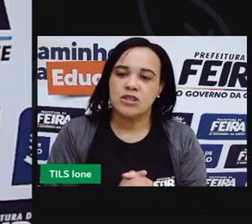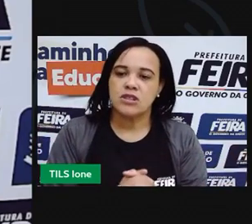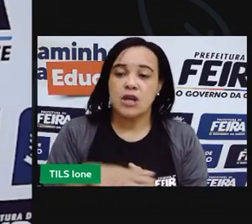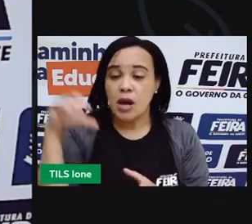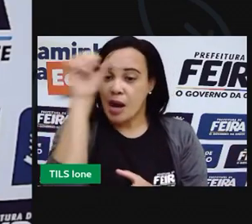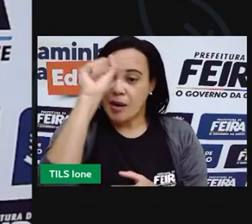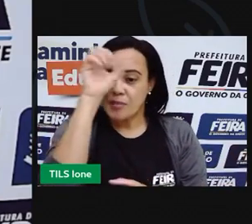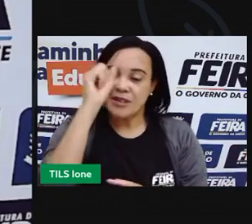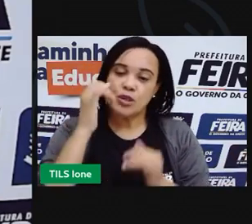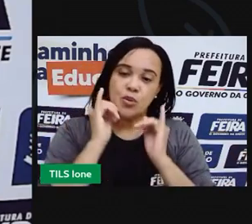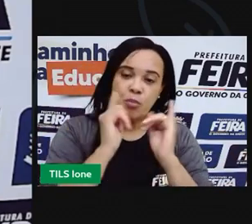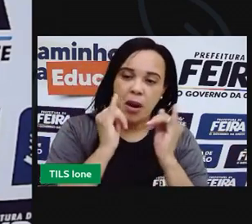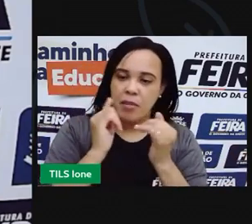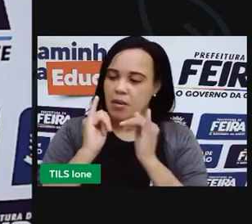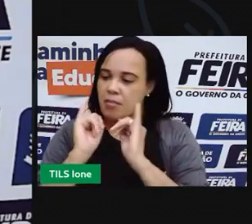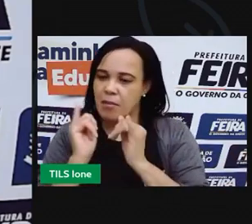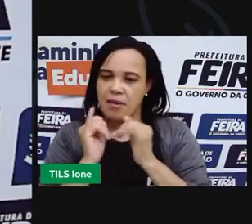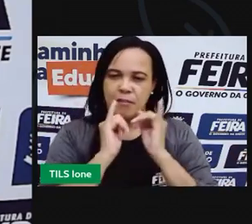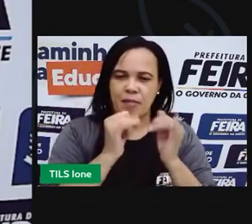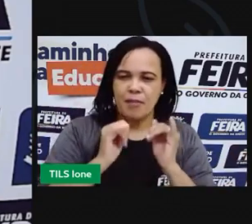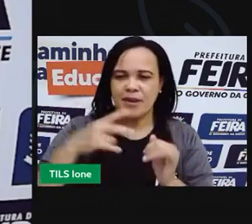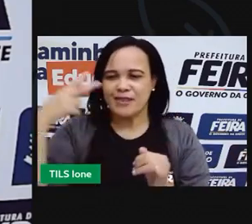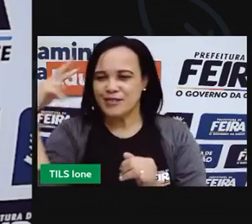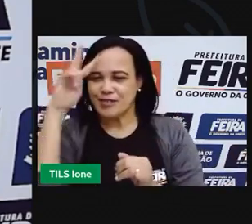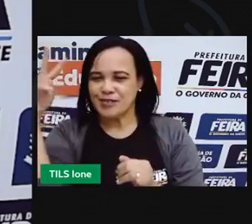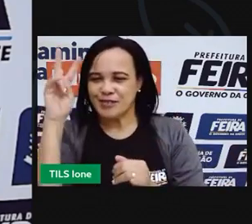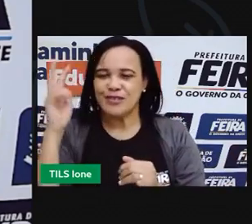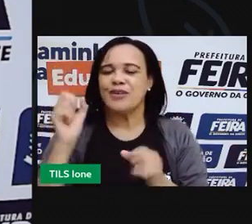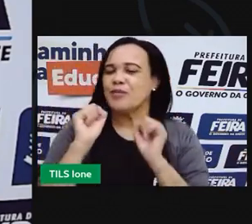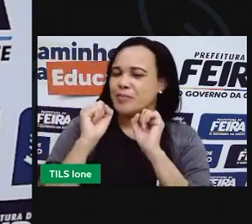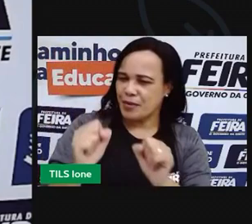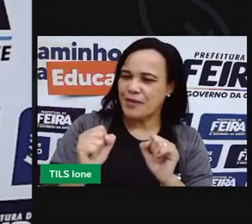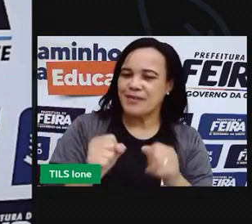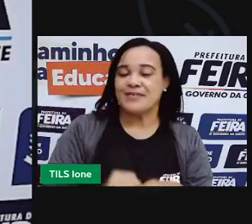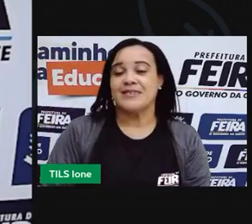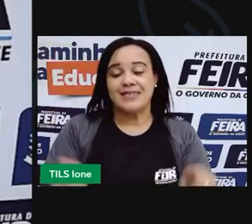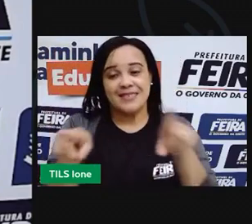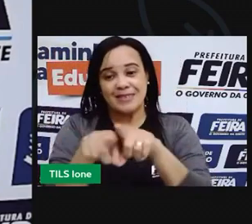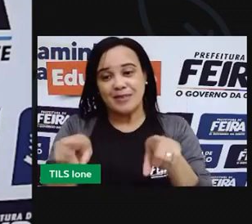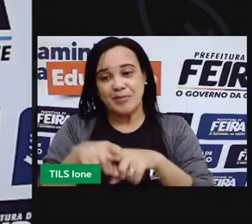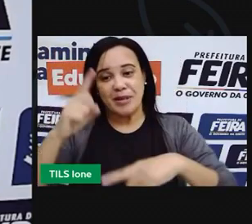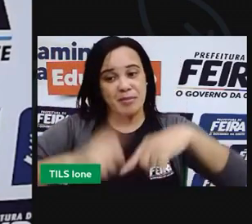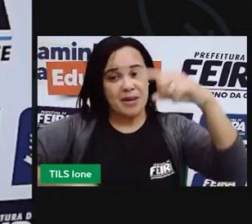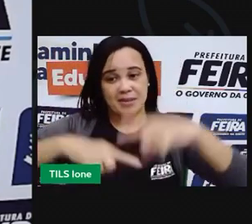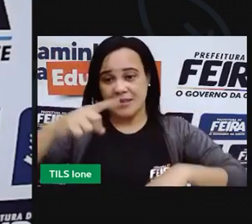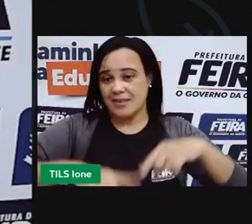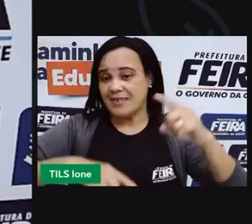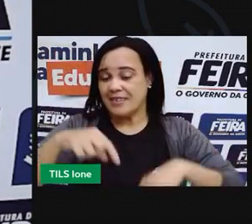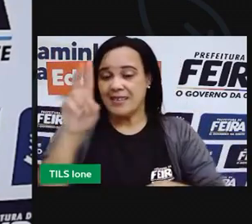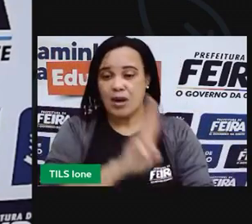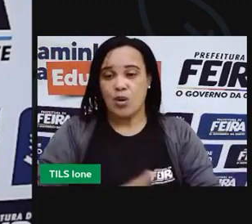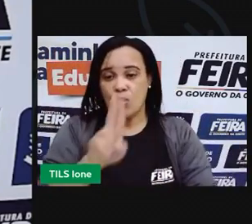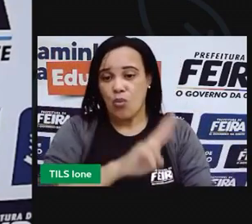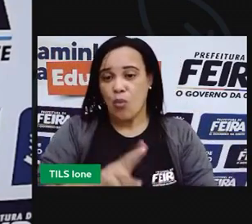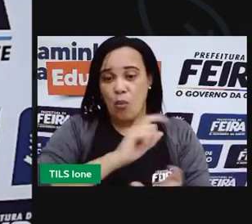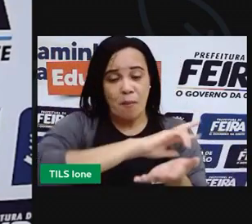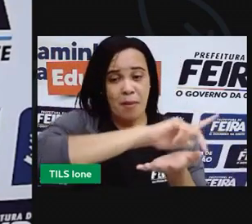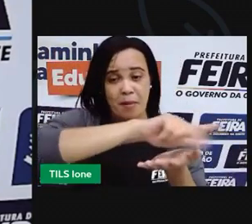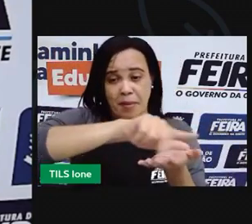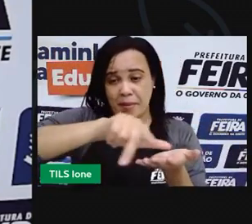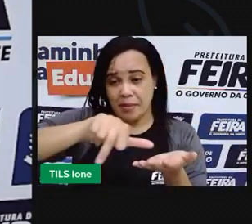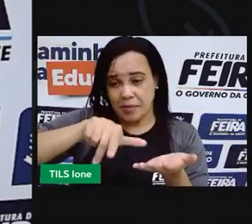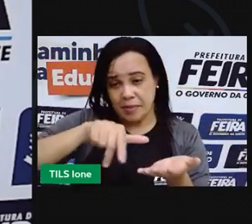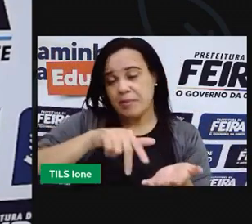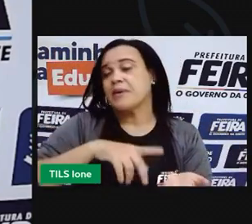história. e os diferentes elementos que a gente pode utilizar para fazer esse reconto. E pode